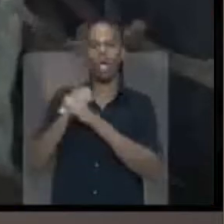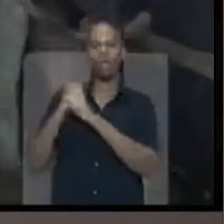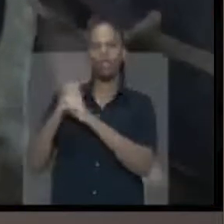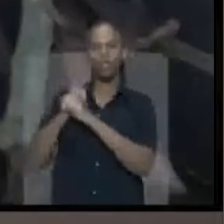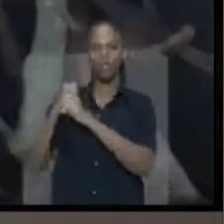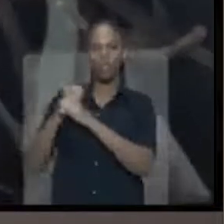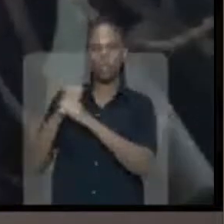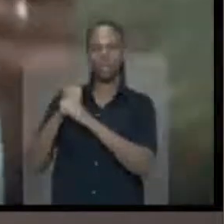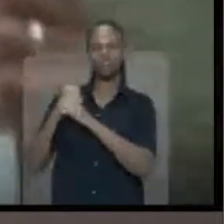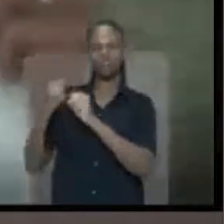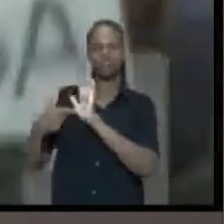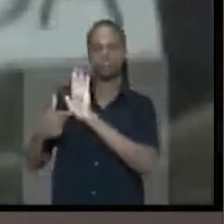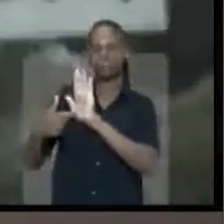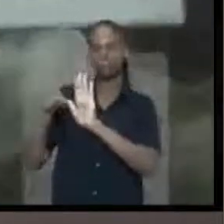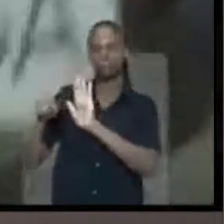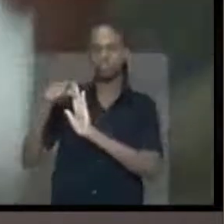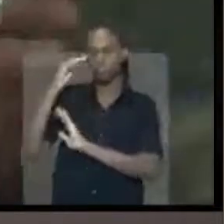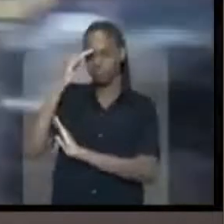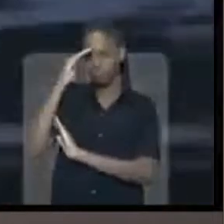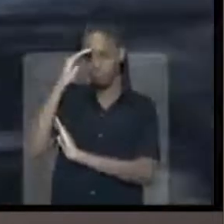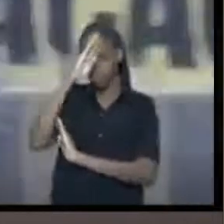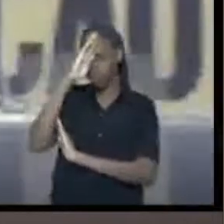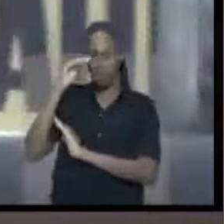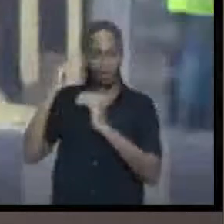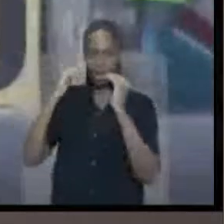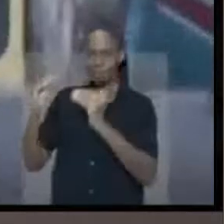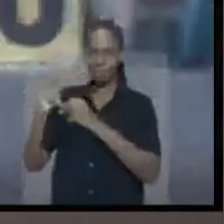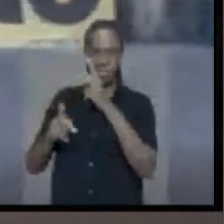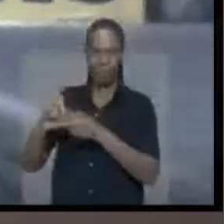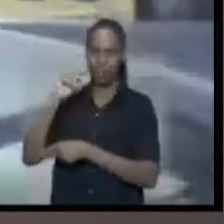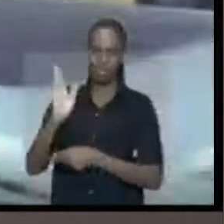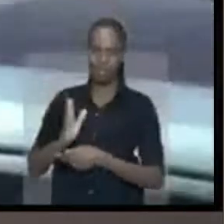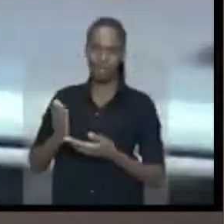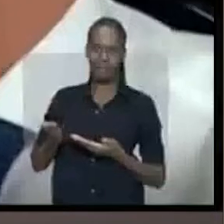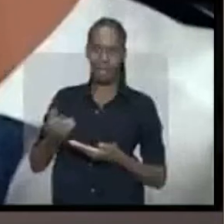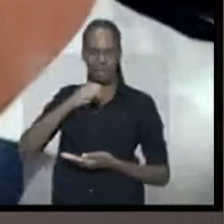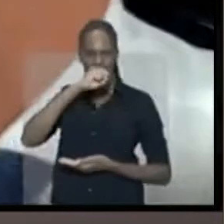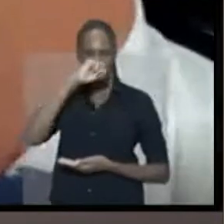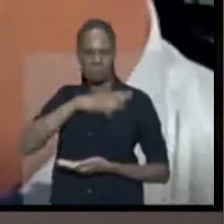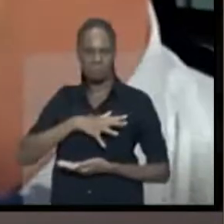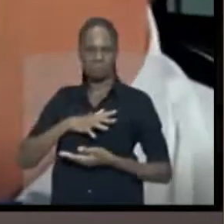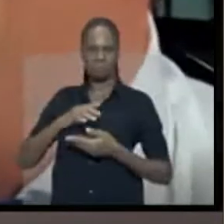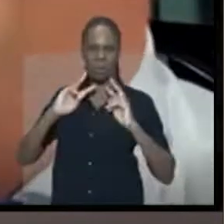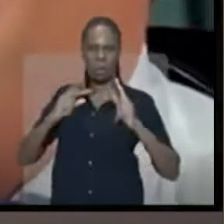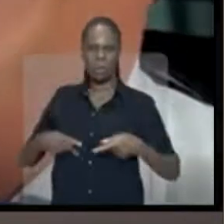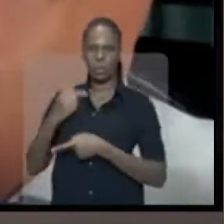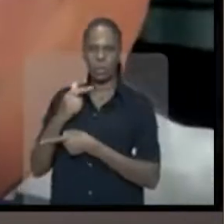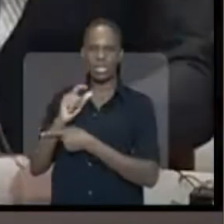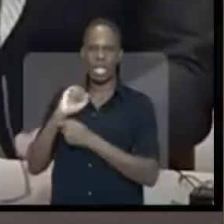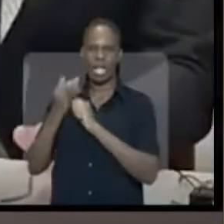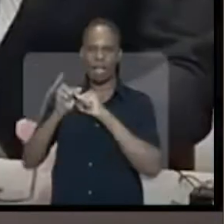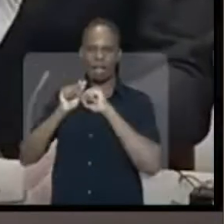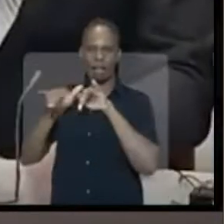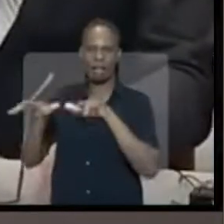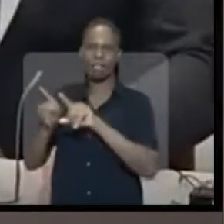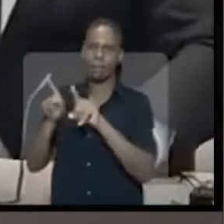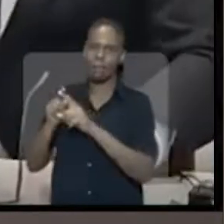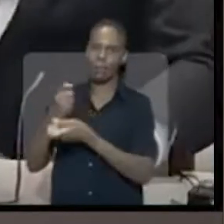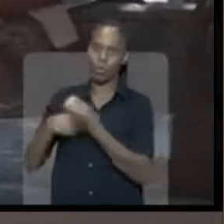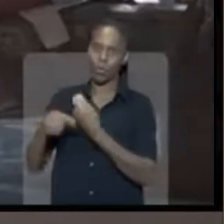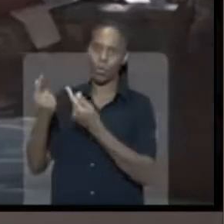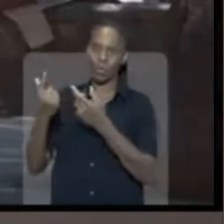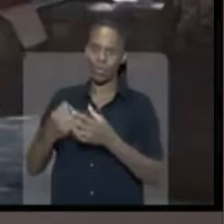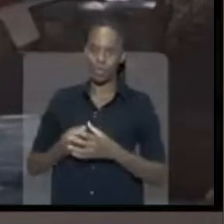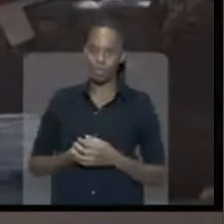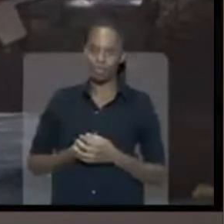Nesses quatro anos, ficou muito claro que Bolsonaro não respeita o povo brasileiro. Um homem arrogante, desumano na pandemia e na